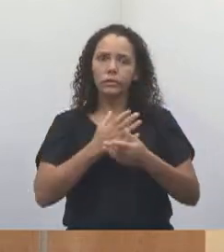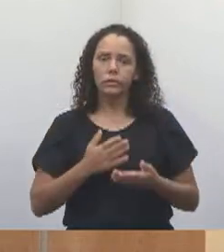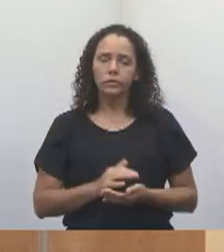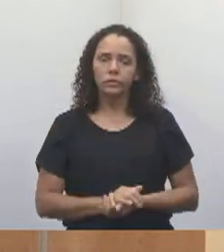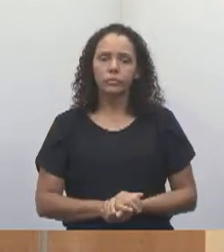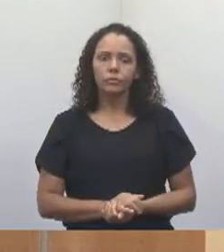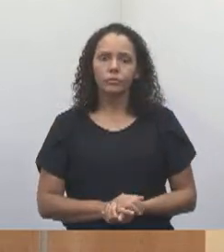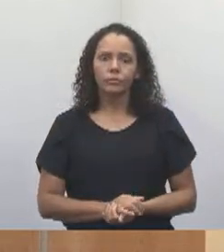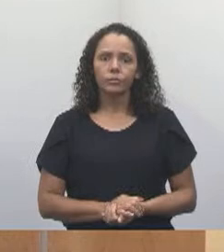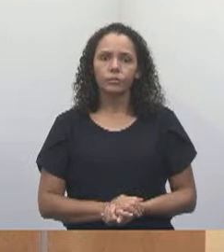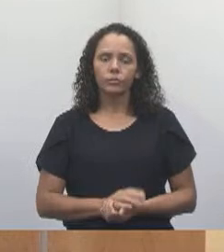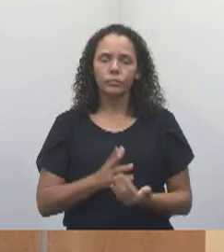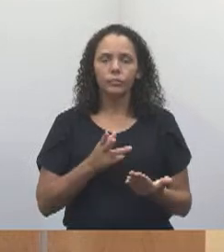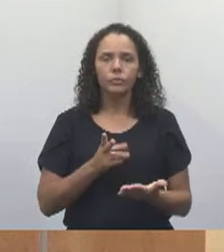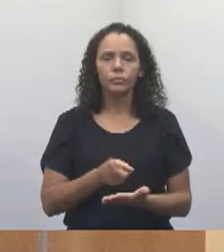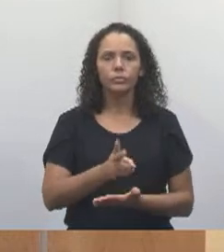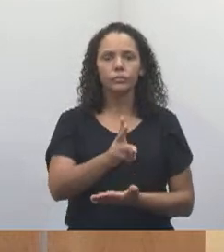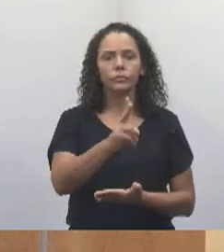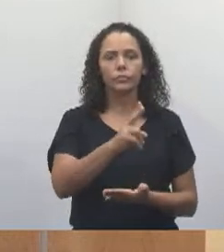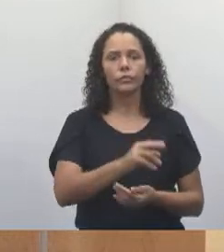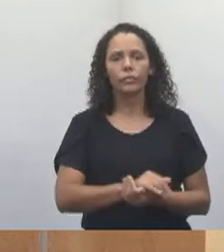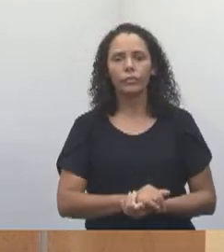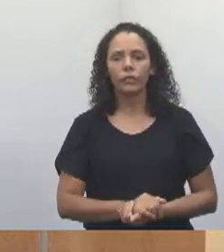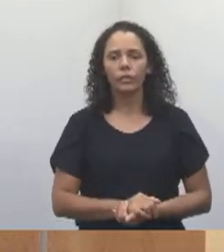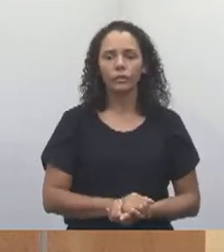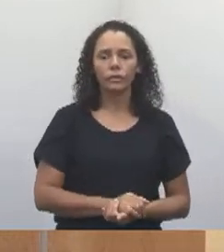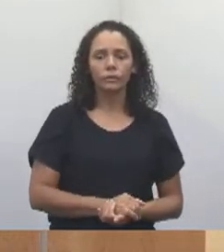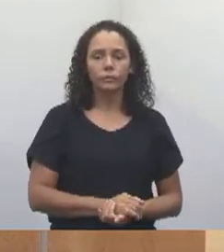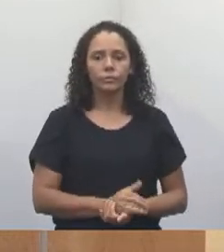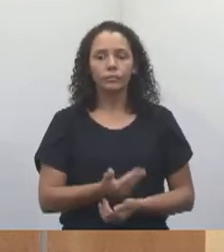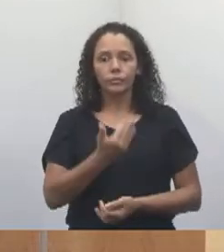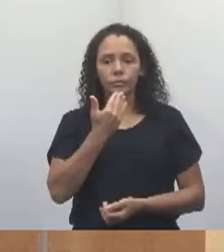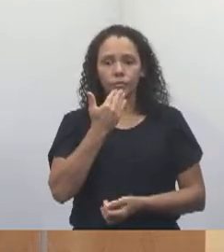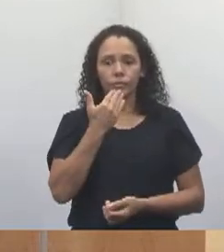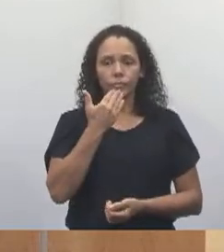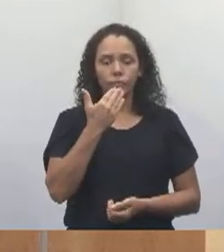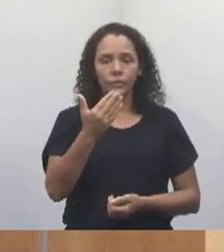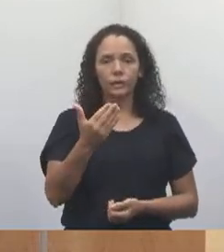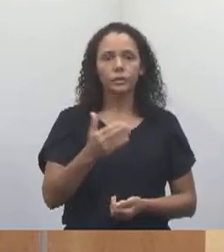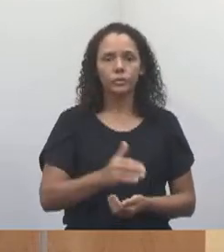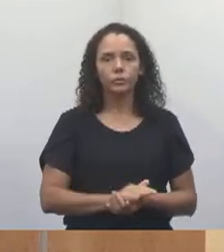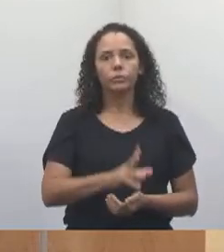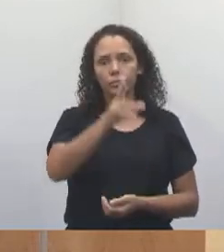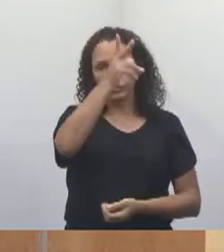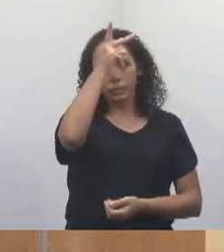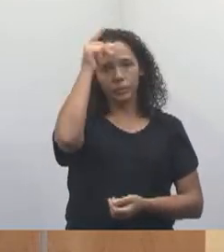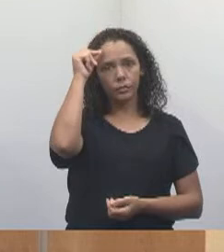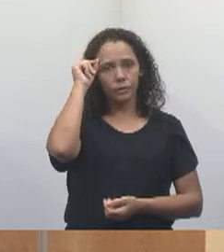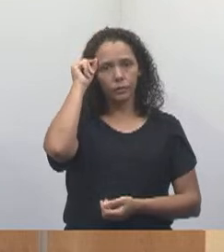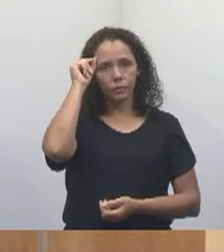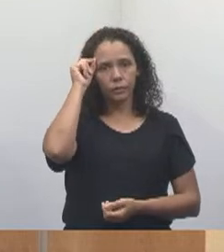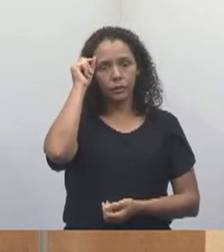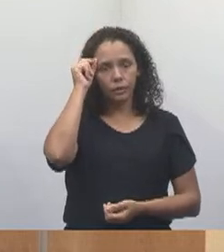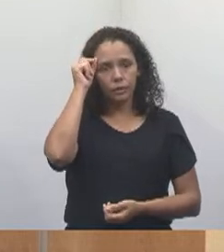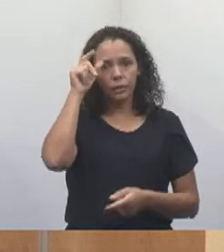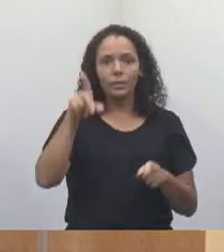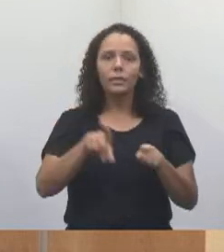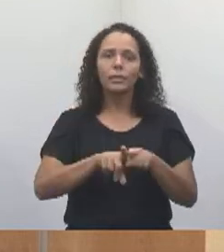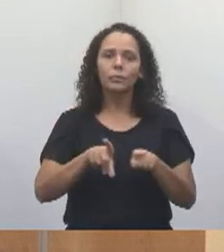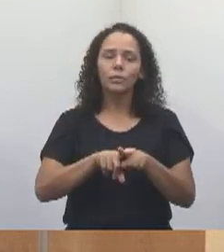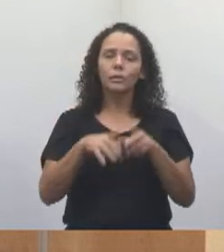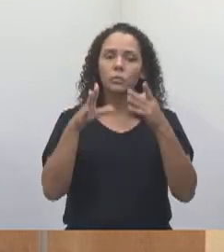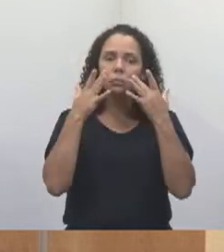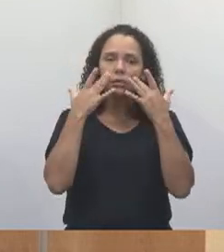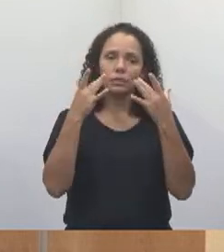E dando sequência, quero pedir para a administração municipal para olhar com carinho